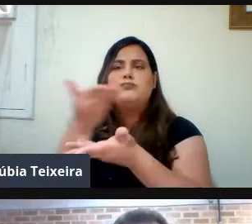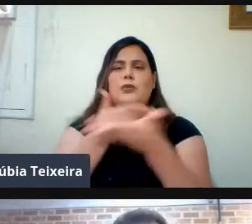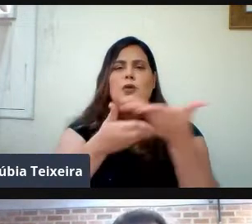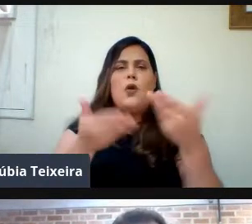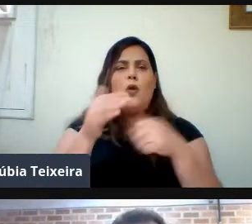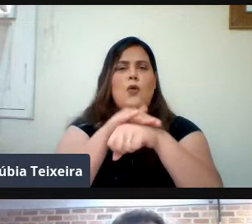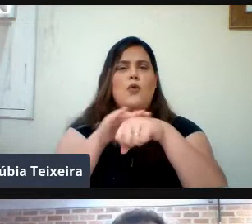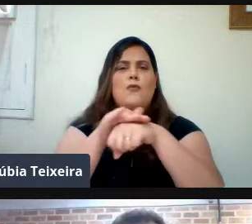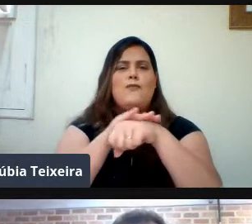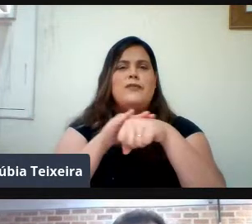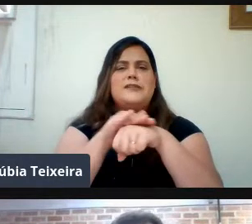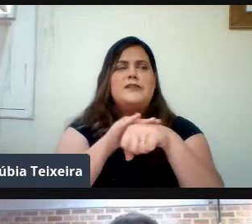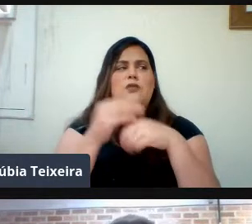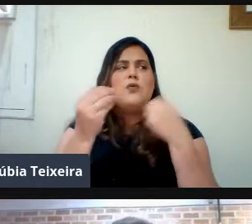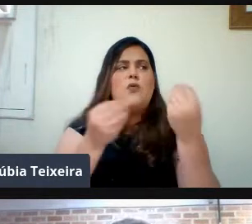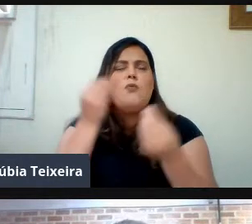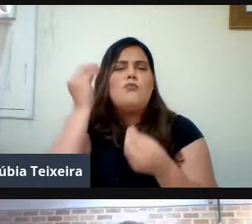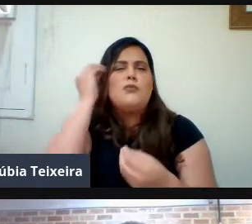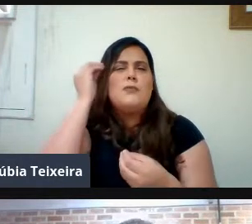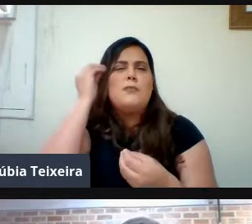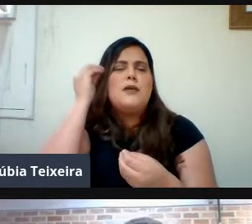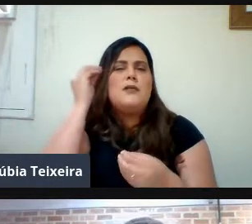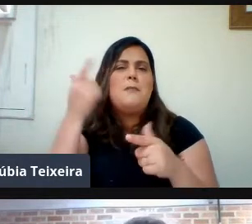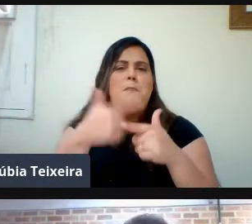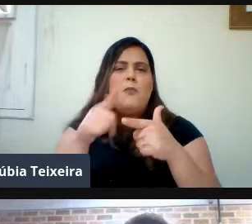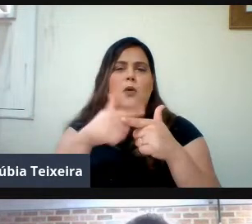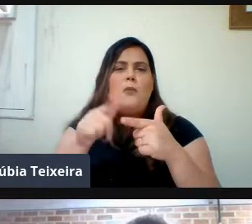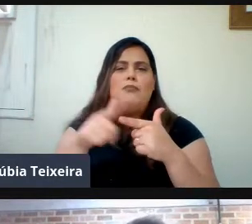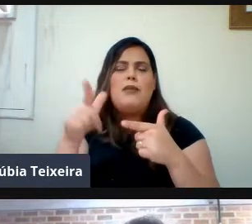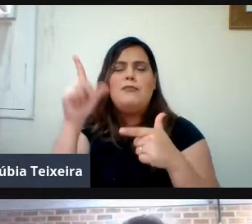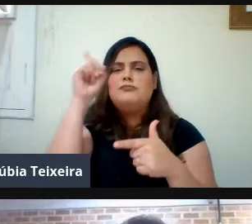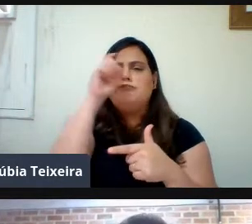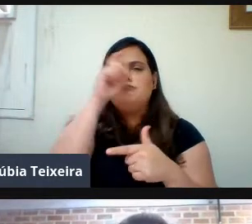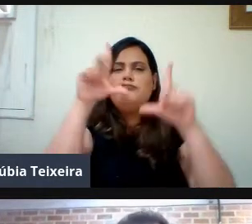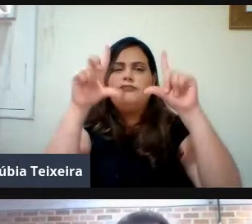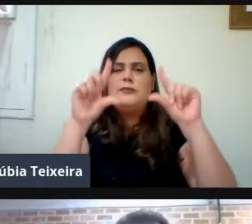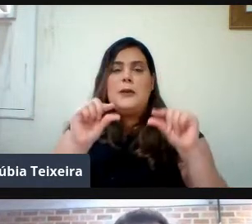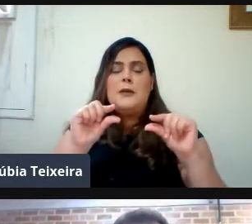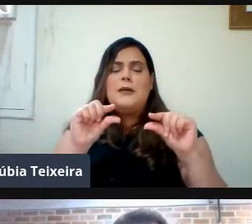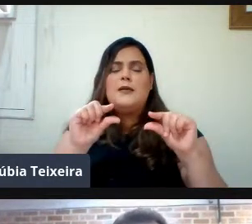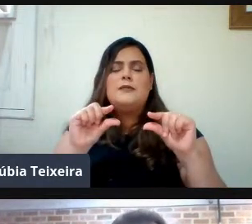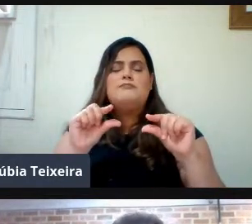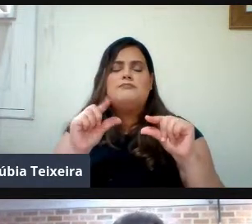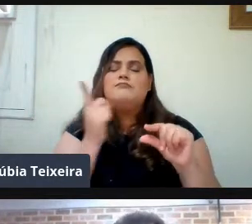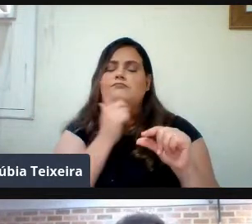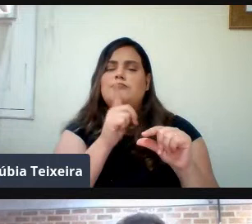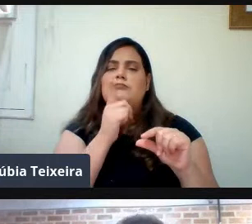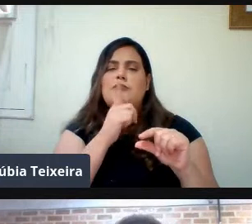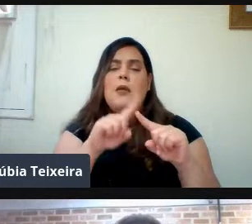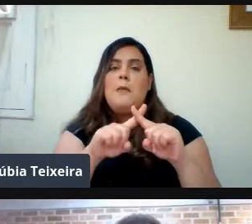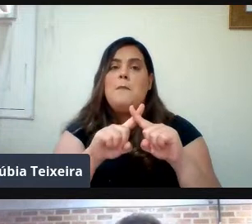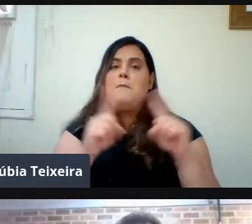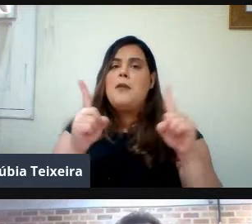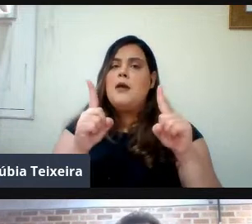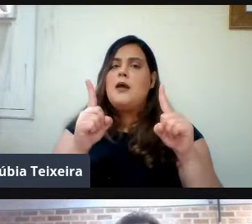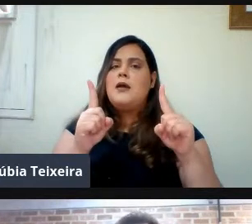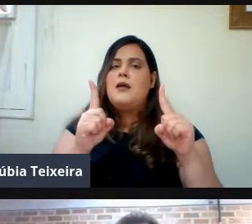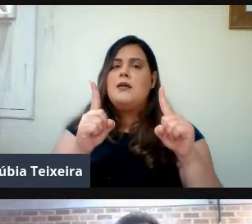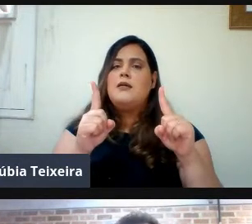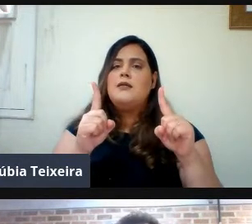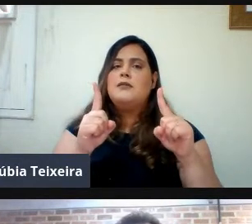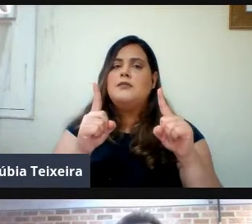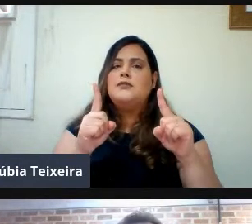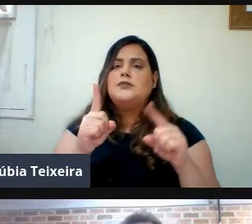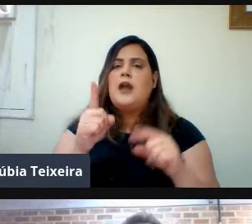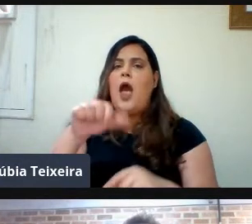Assim Nós Ainda Encontramos Alguma Dificuldade Mas Nada Que Possa Diminuir A Qualidade Do Nosso Ensino Nada